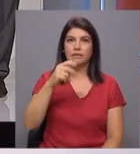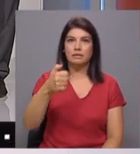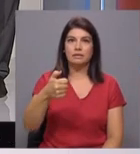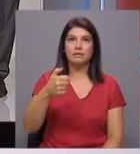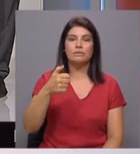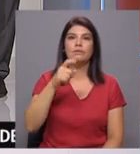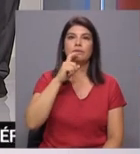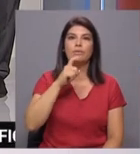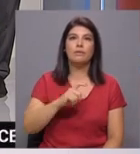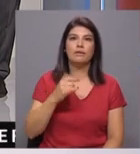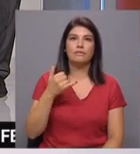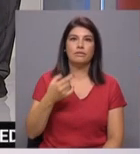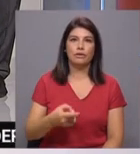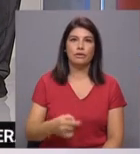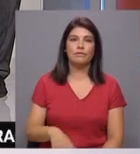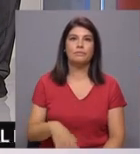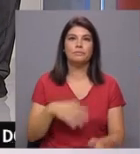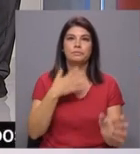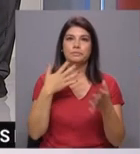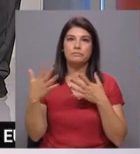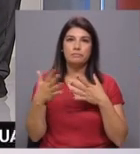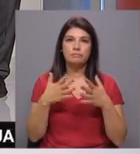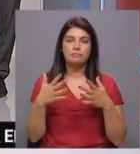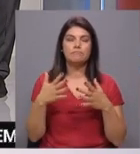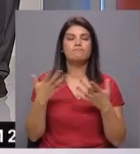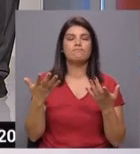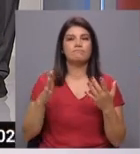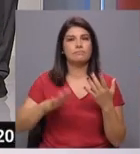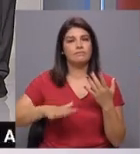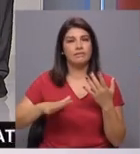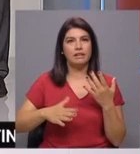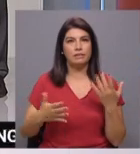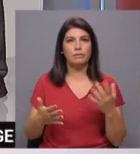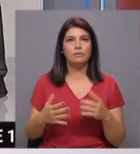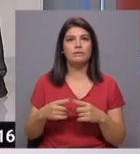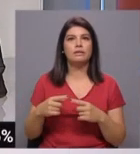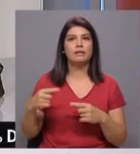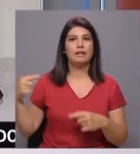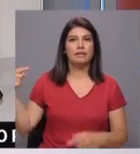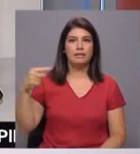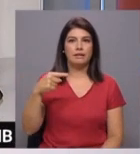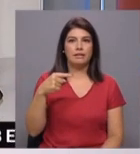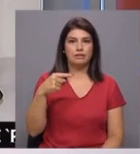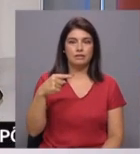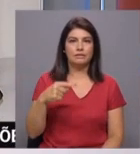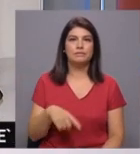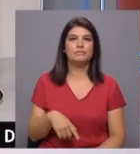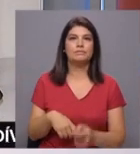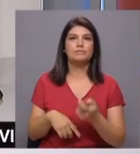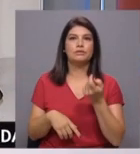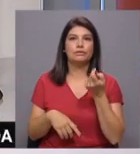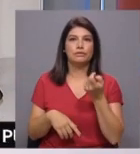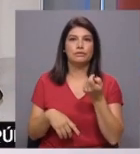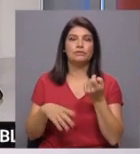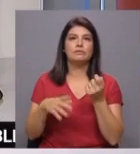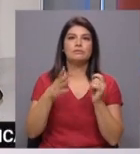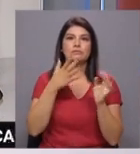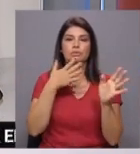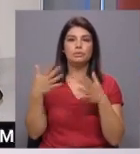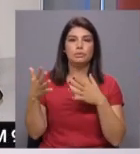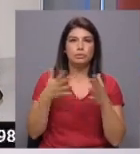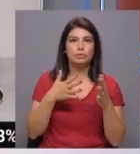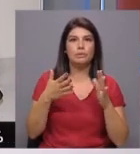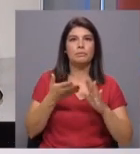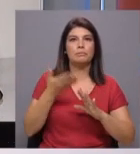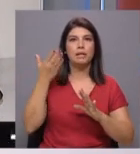29 para a Guarda. O vento também em geral fraco do quadrante leste, superar ainda por vezes moderado a forte nas terras altas,